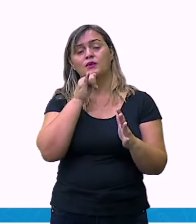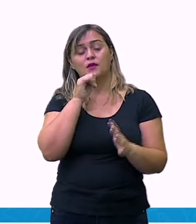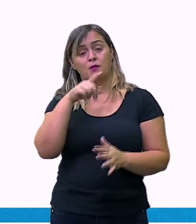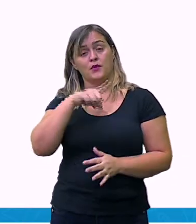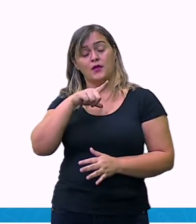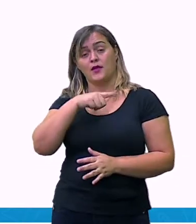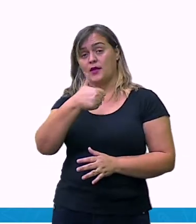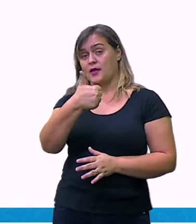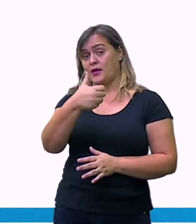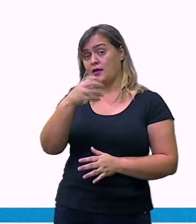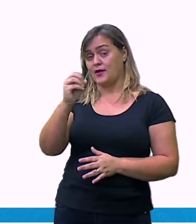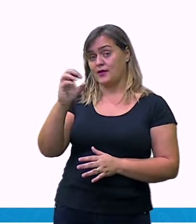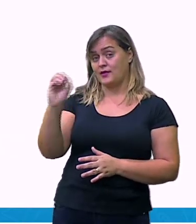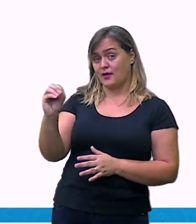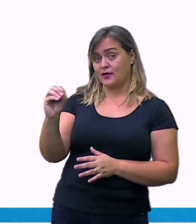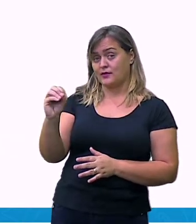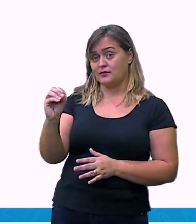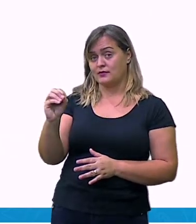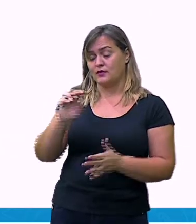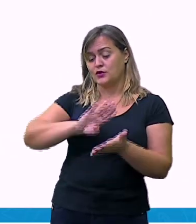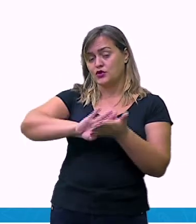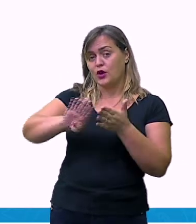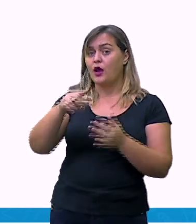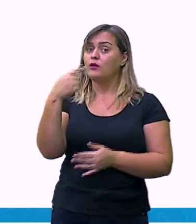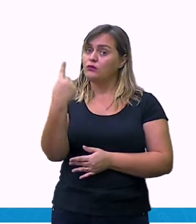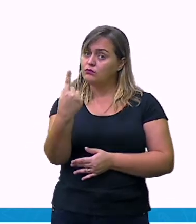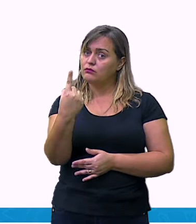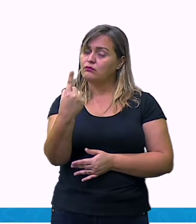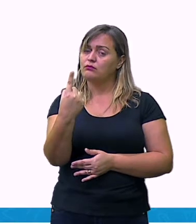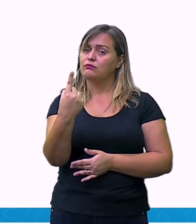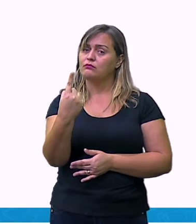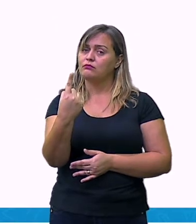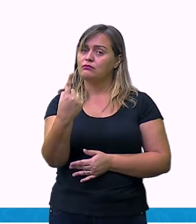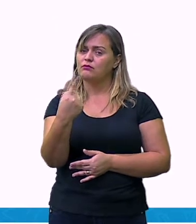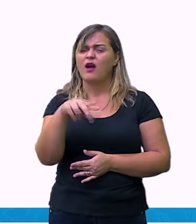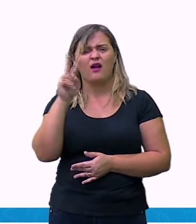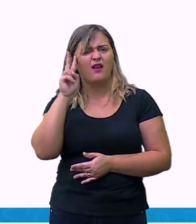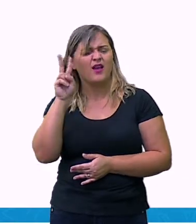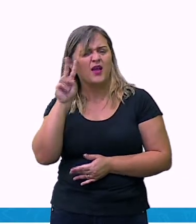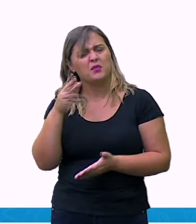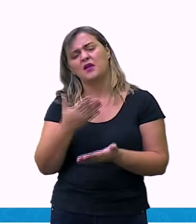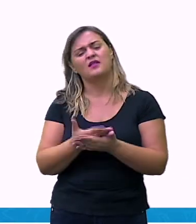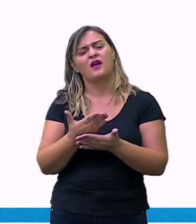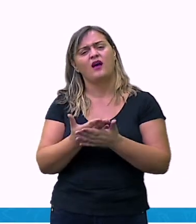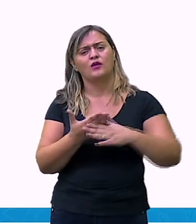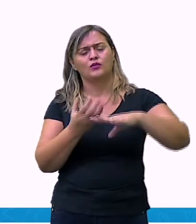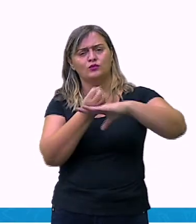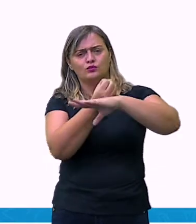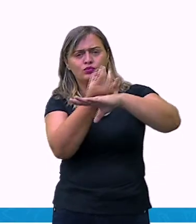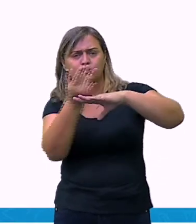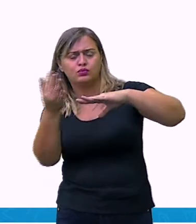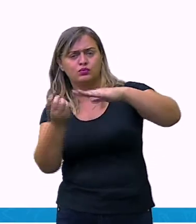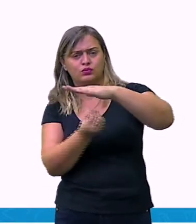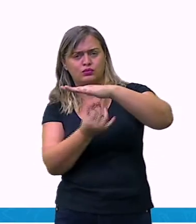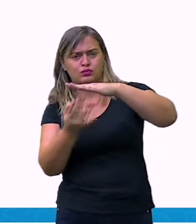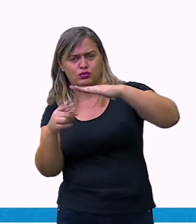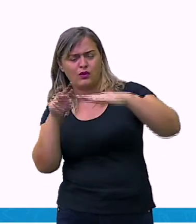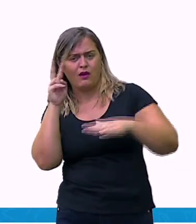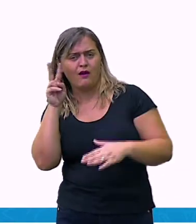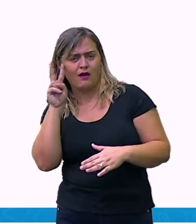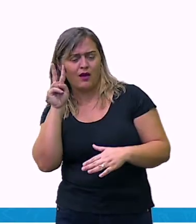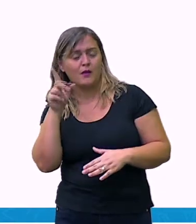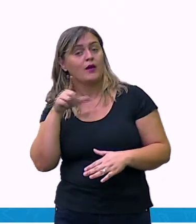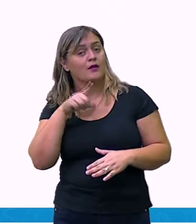Lembra da nossa aula de fração? Se você tiver dúvida, você pode assistir essa aula novamente, lá no nosso canal do YouTube,